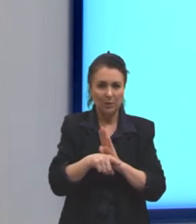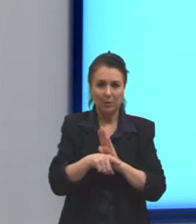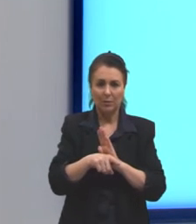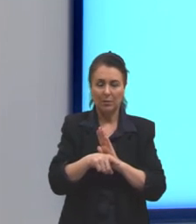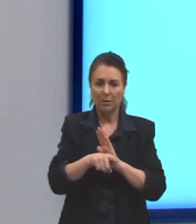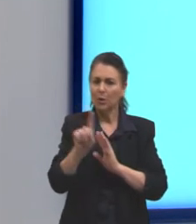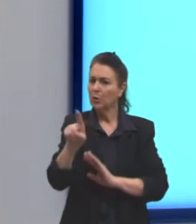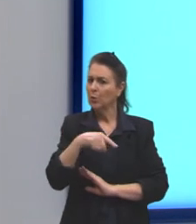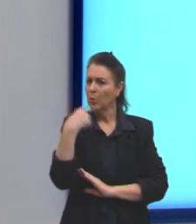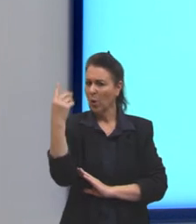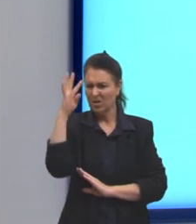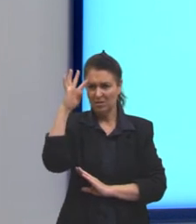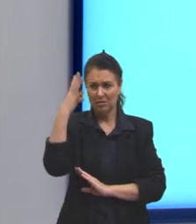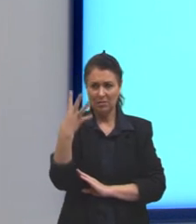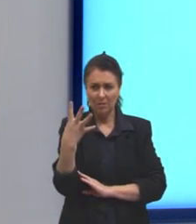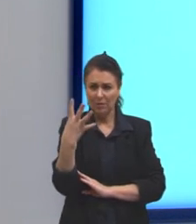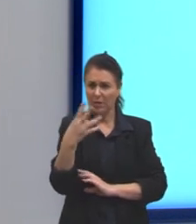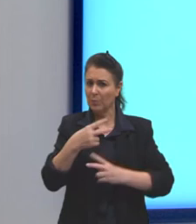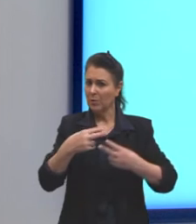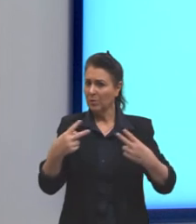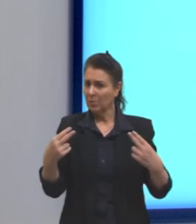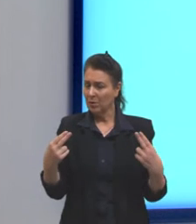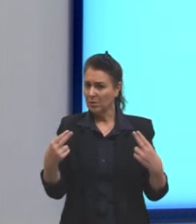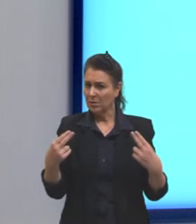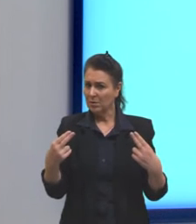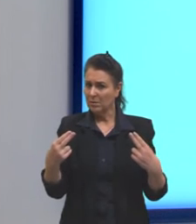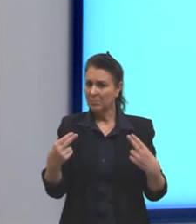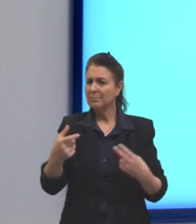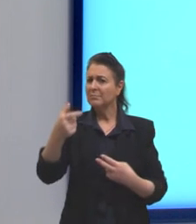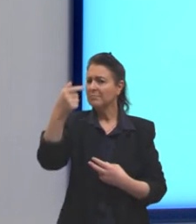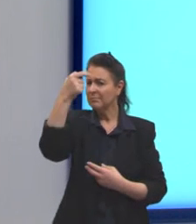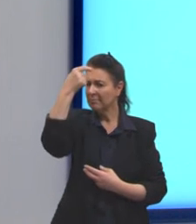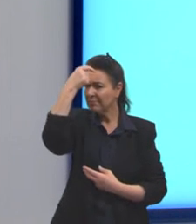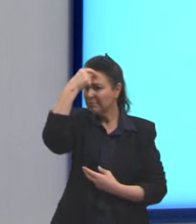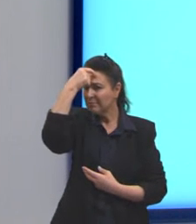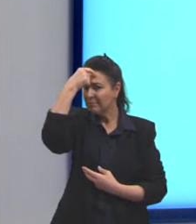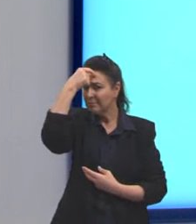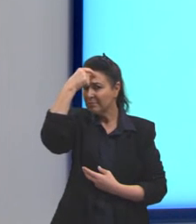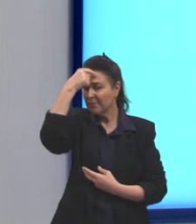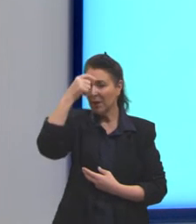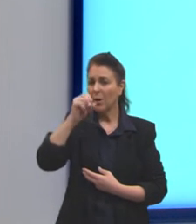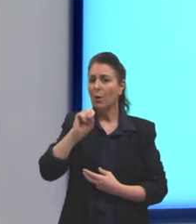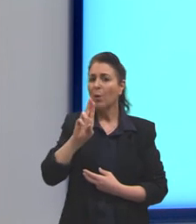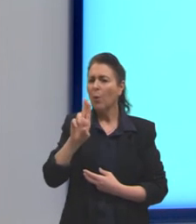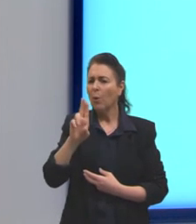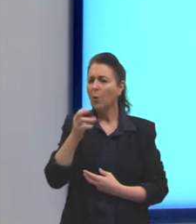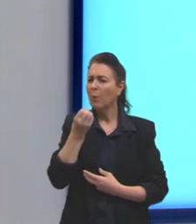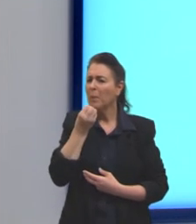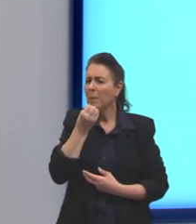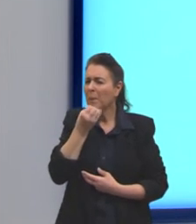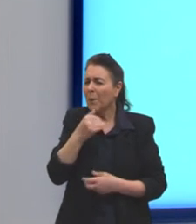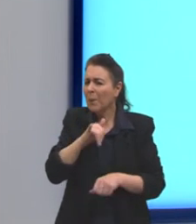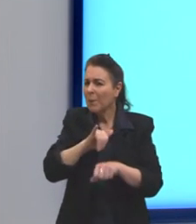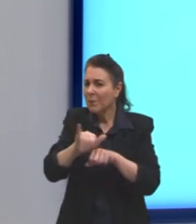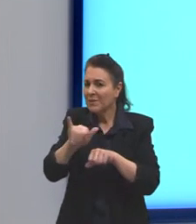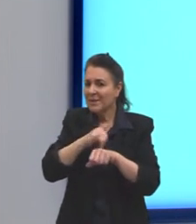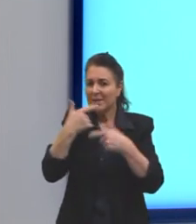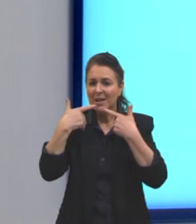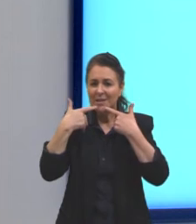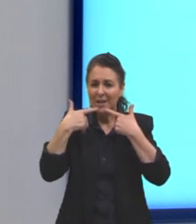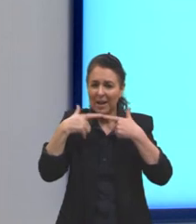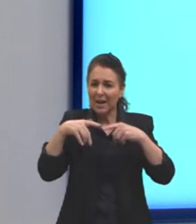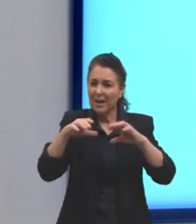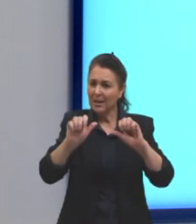decisões que a gente tem de forma consciente ou uma boa estratégia linguística pode